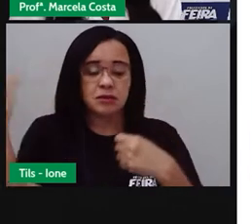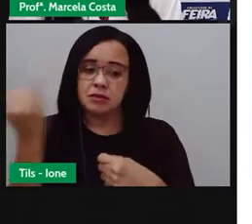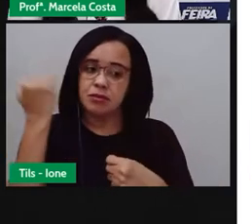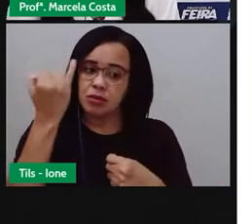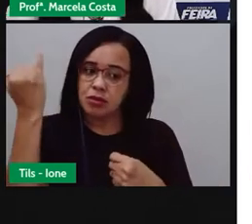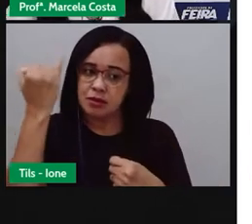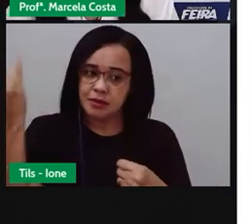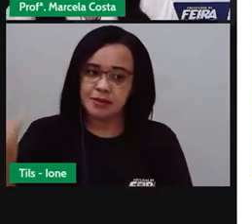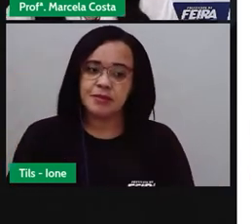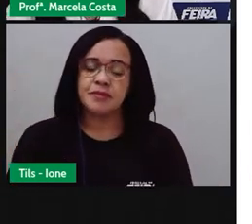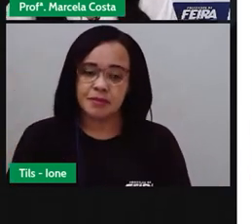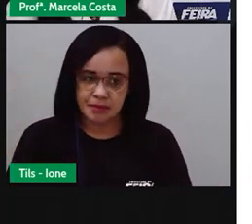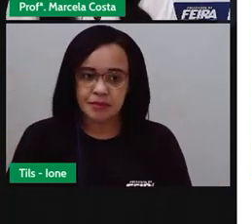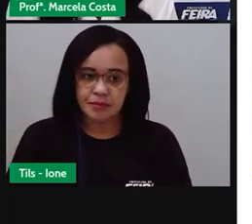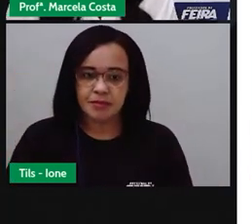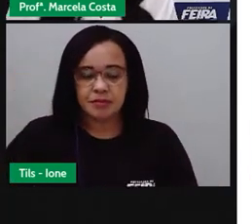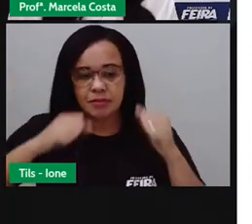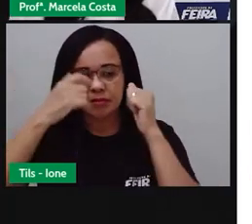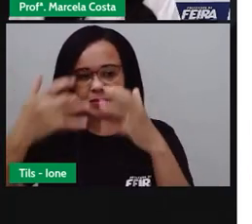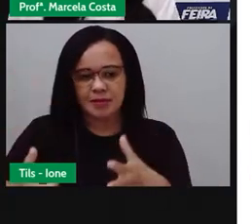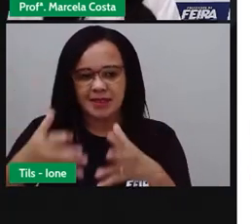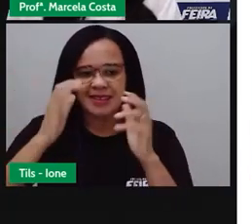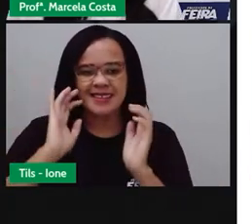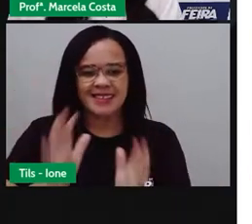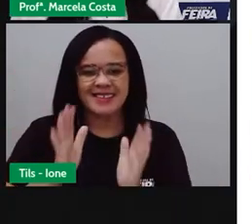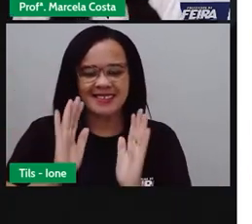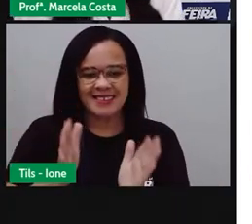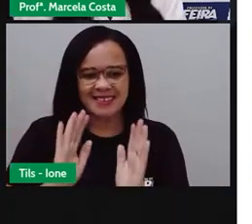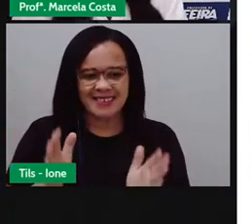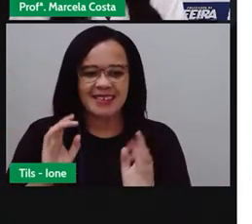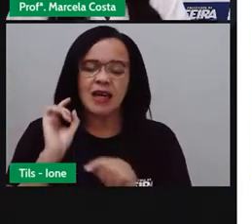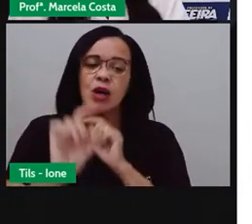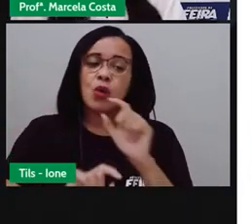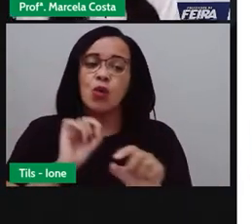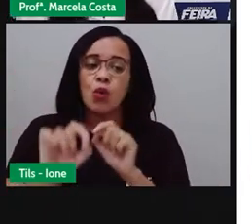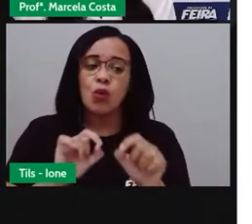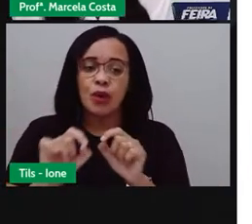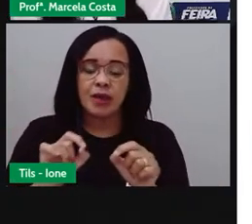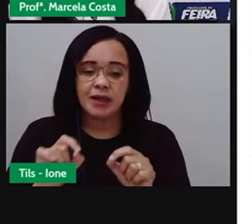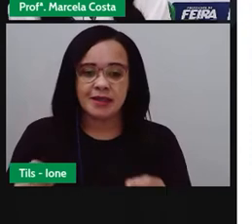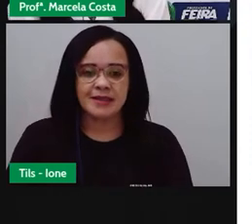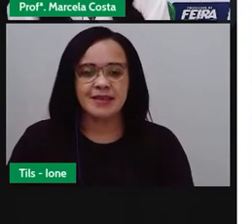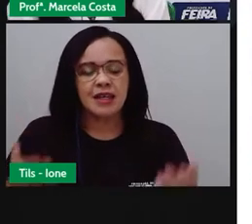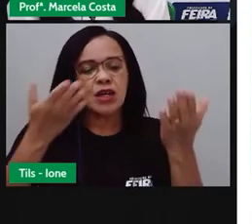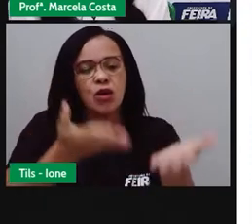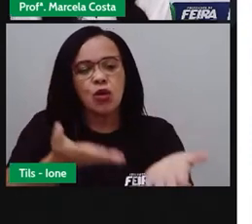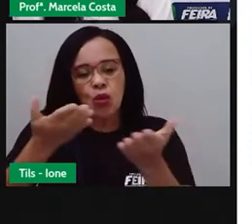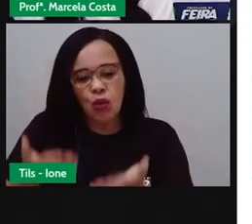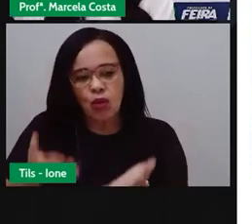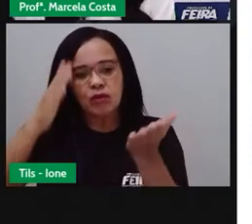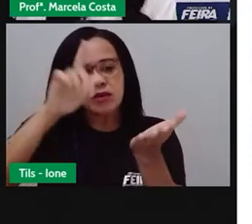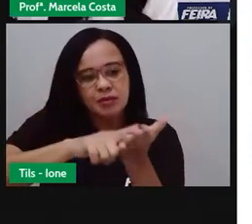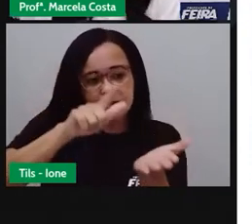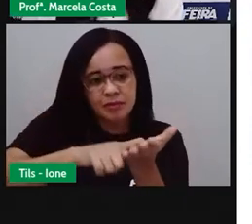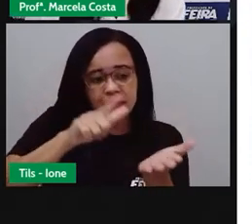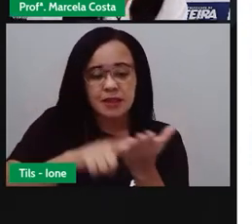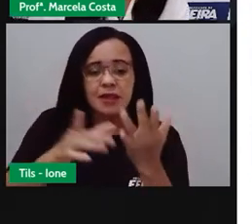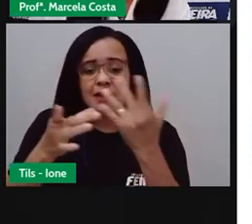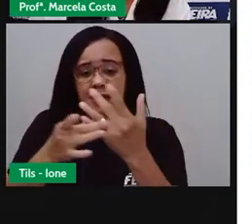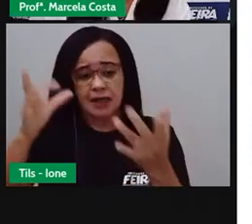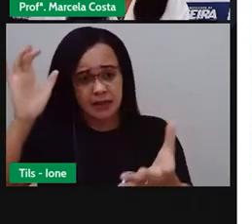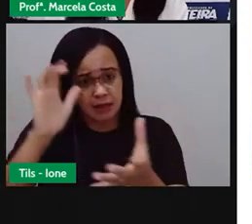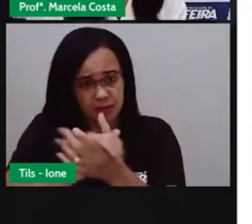Como eu falei para vocês, a gente pode ver aí convite para casamentos, convite para